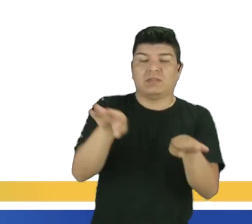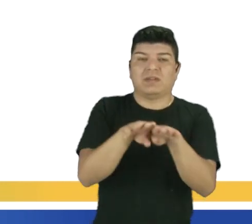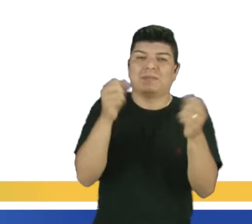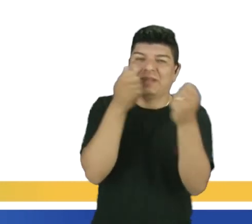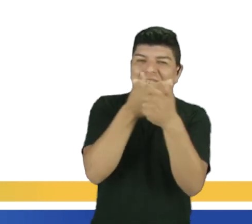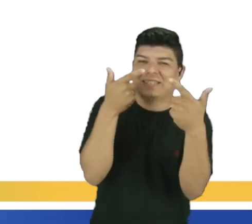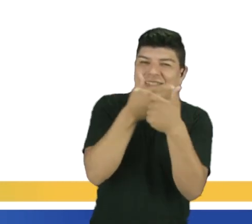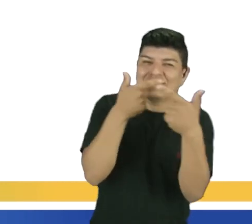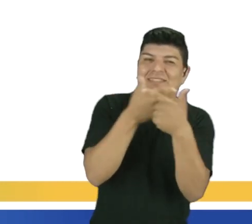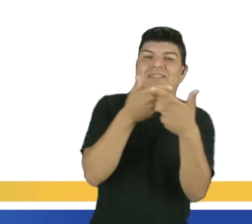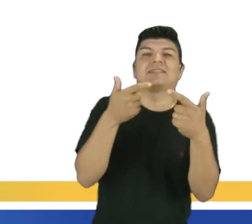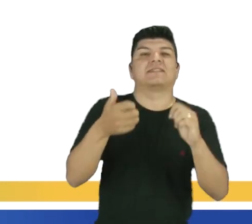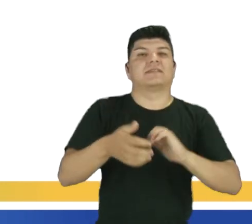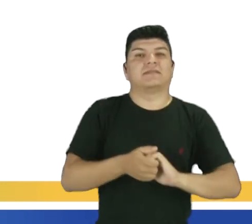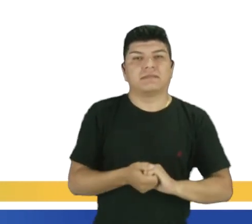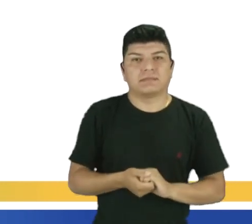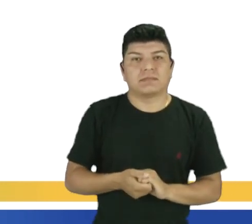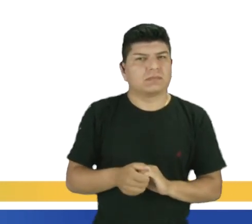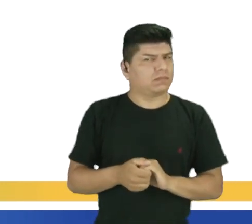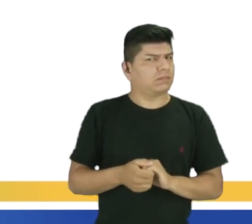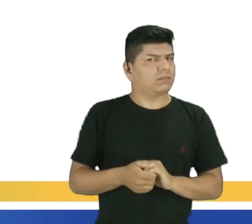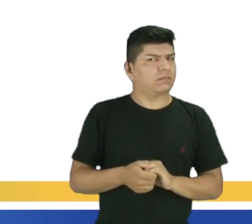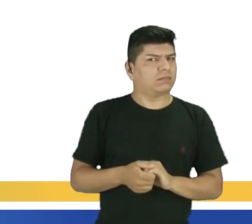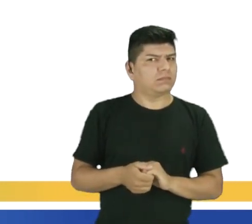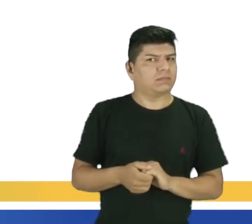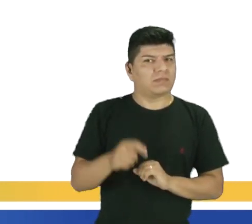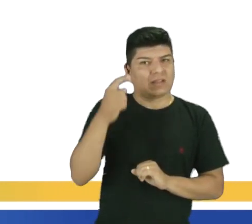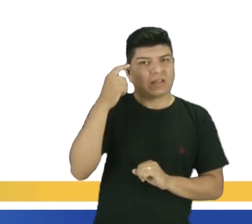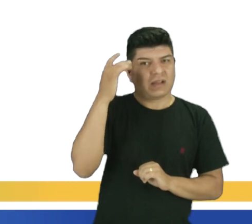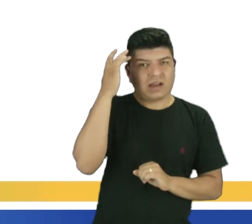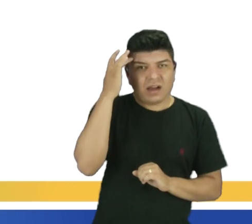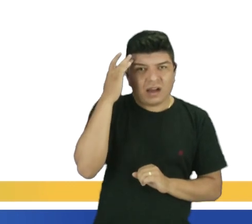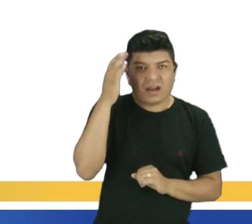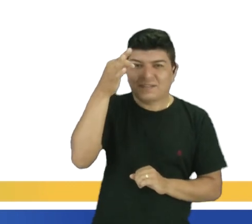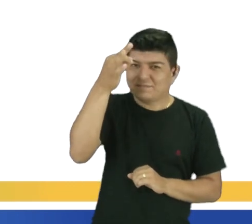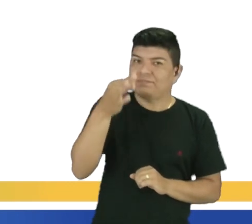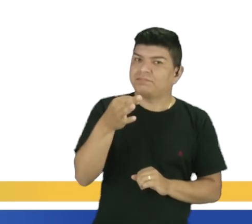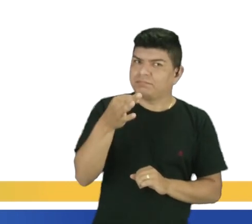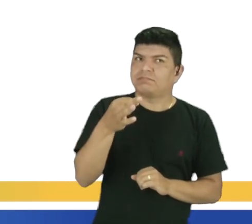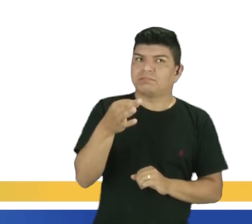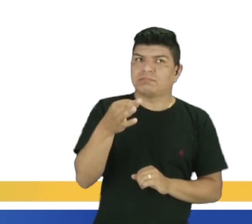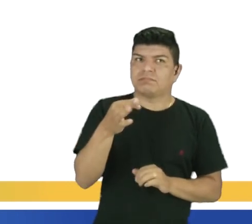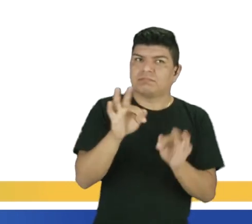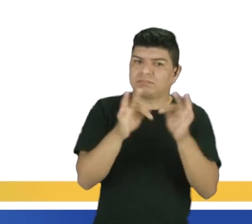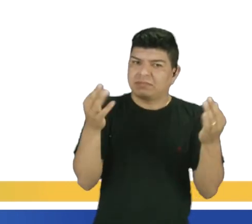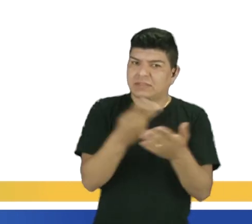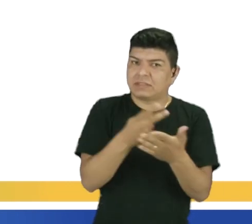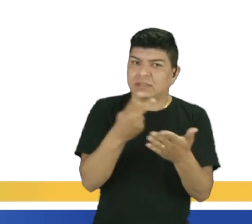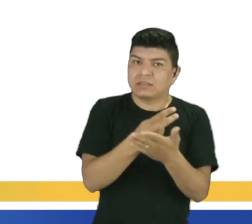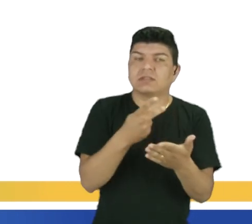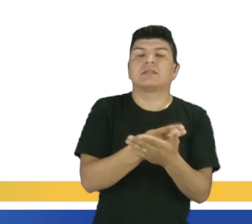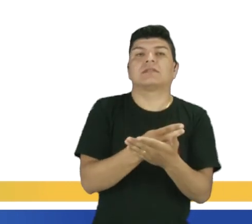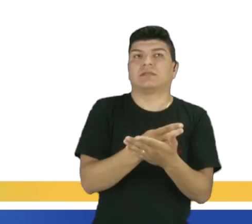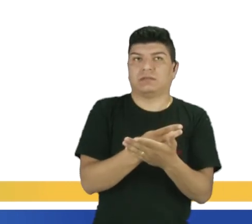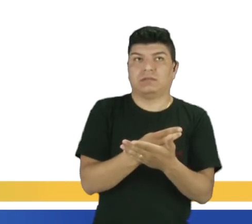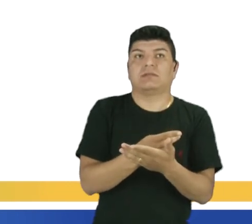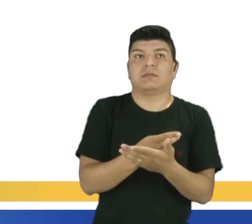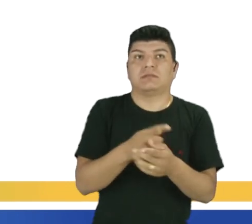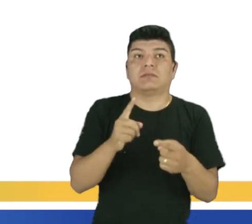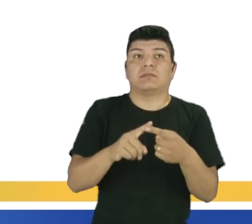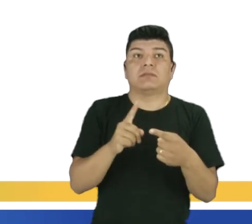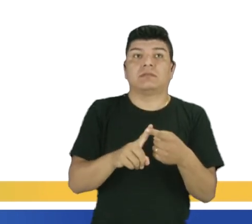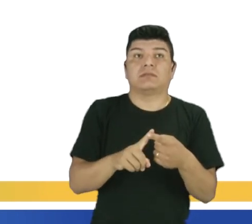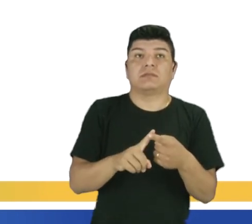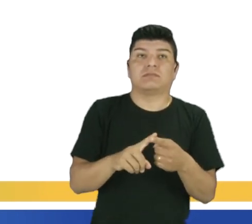son é inteligente e também engraçado. Opa, eu acho que achamos a nossa frase errada. Both, o complemento, não